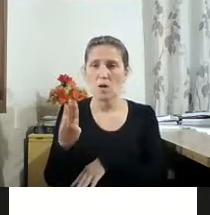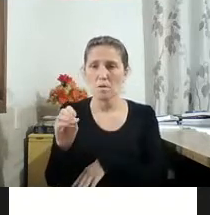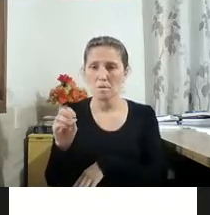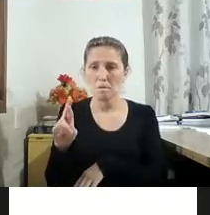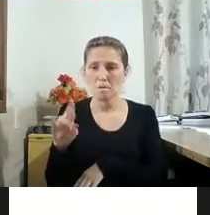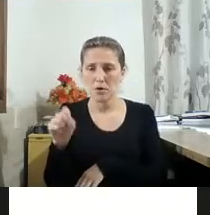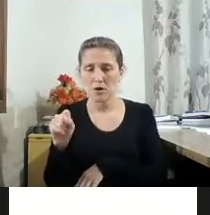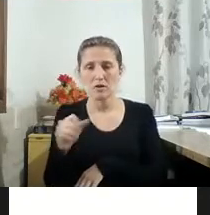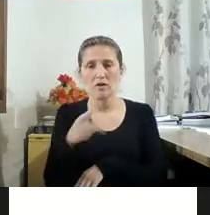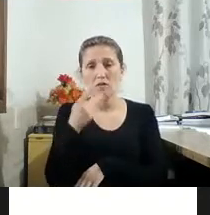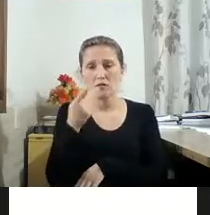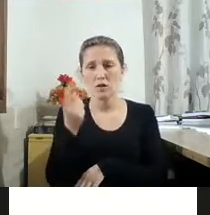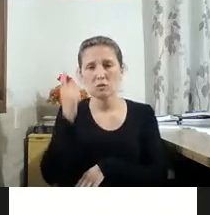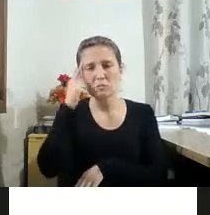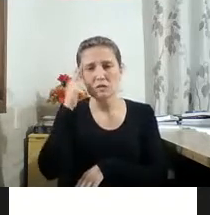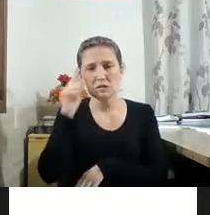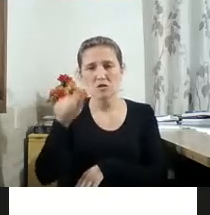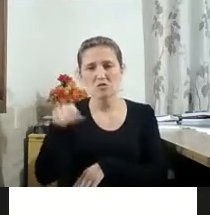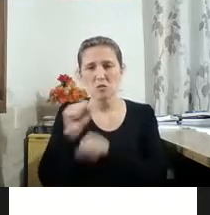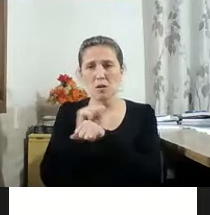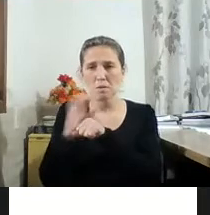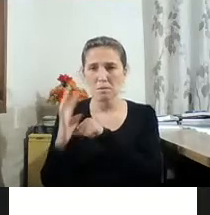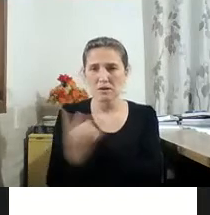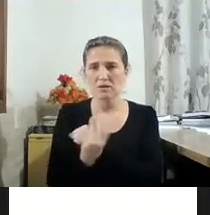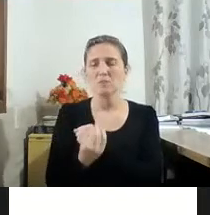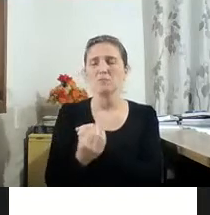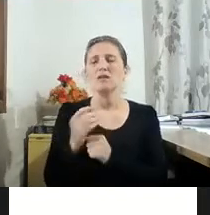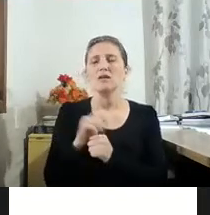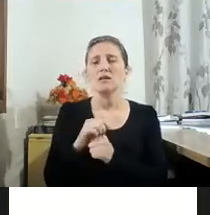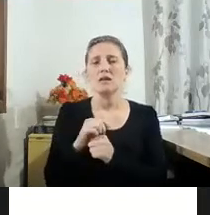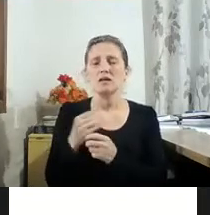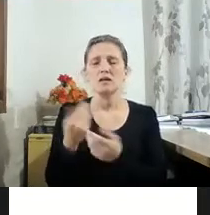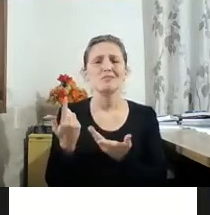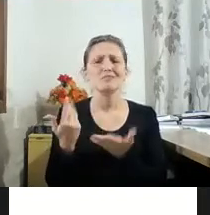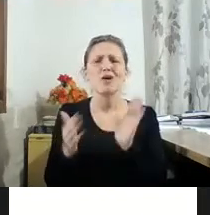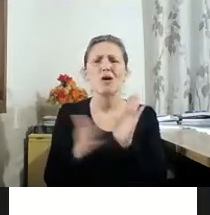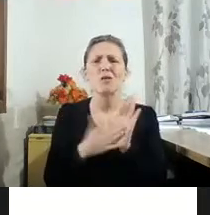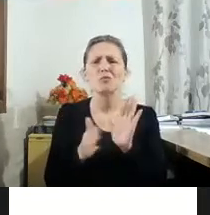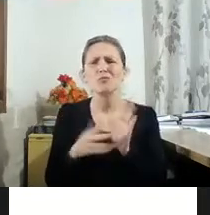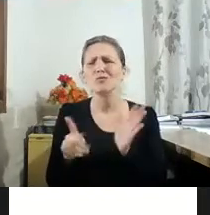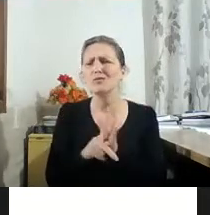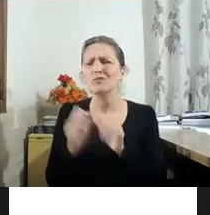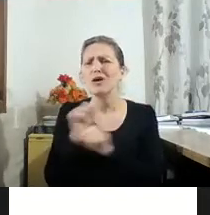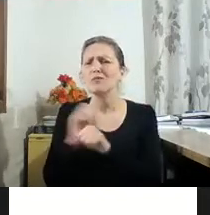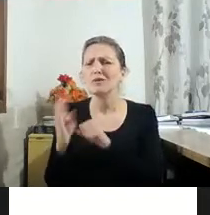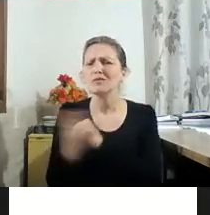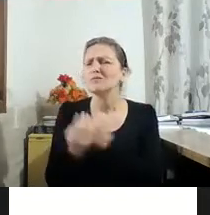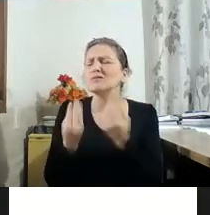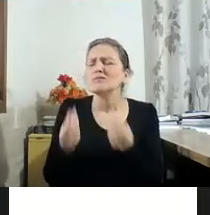a pandemia, sobre a proposta da pandemia e do realismo fantástico que estamos vivendo.